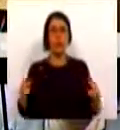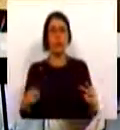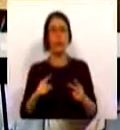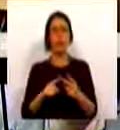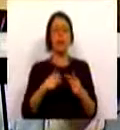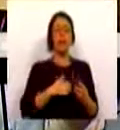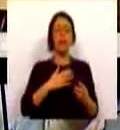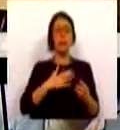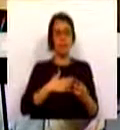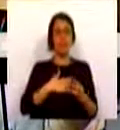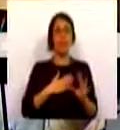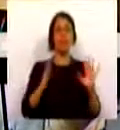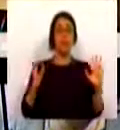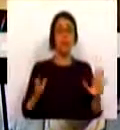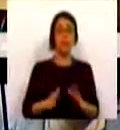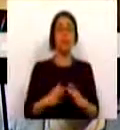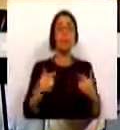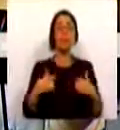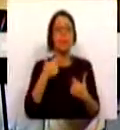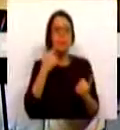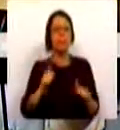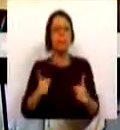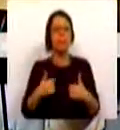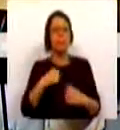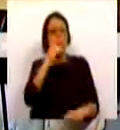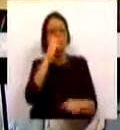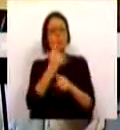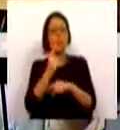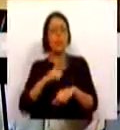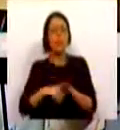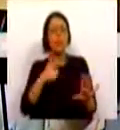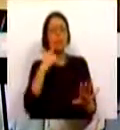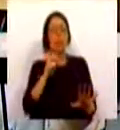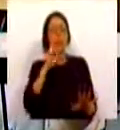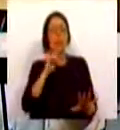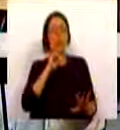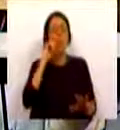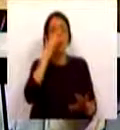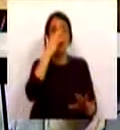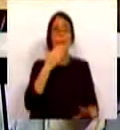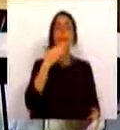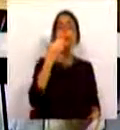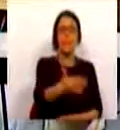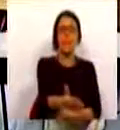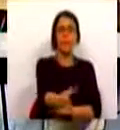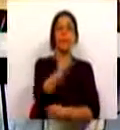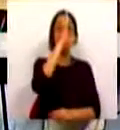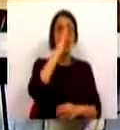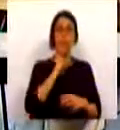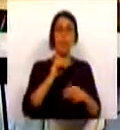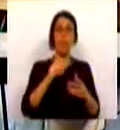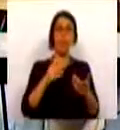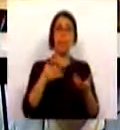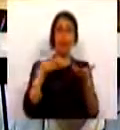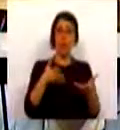das empresas e, portanto, nós não podemos, ao mesmo tempo, estar a pedir ao Governo que ajune